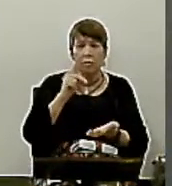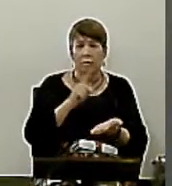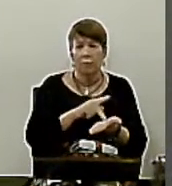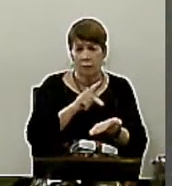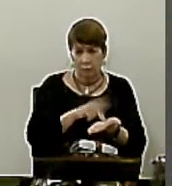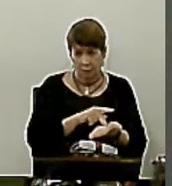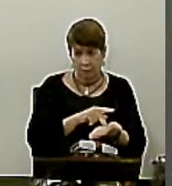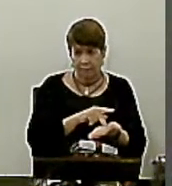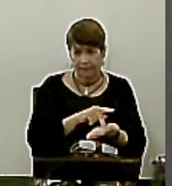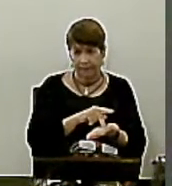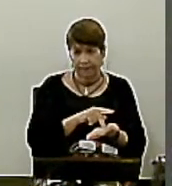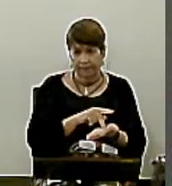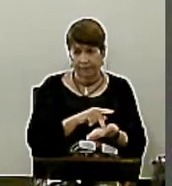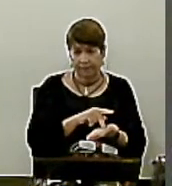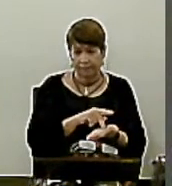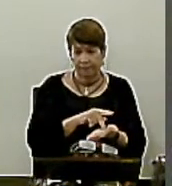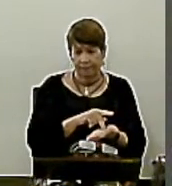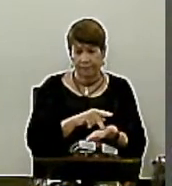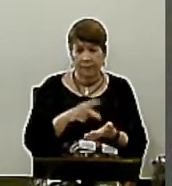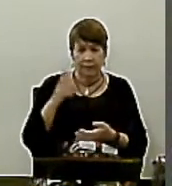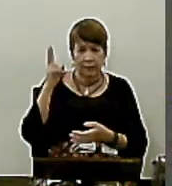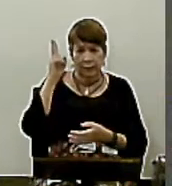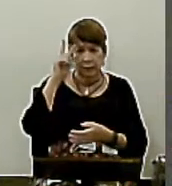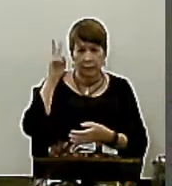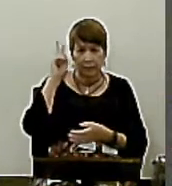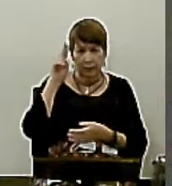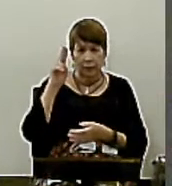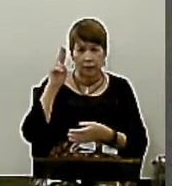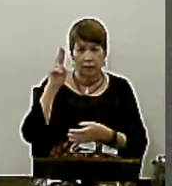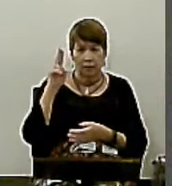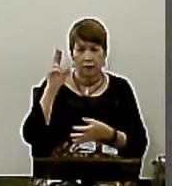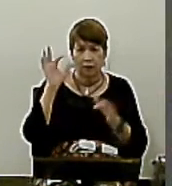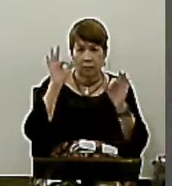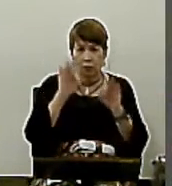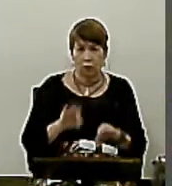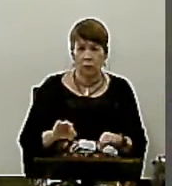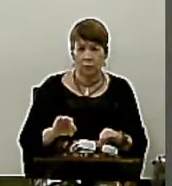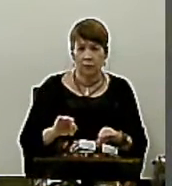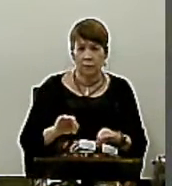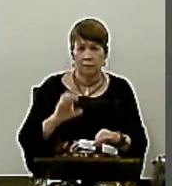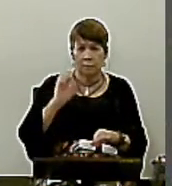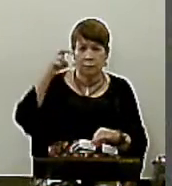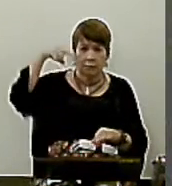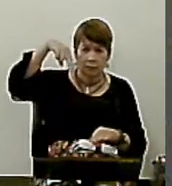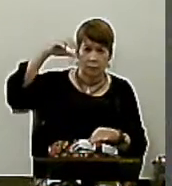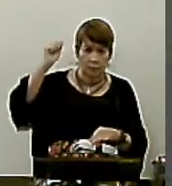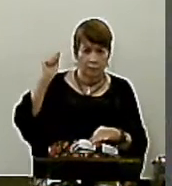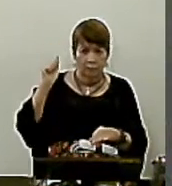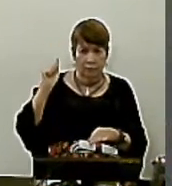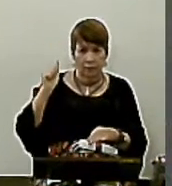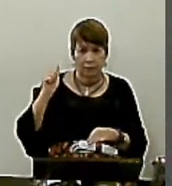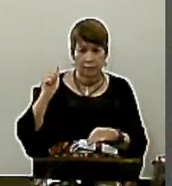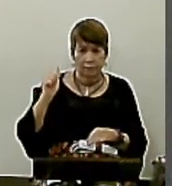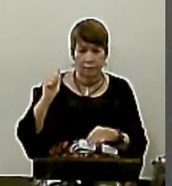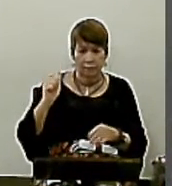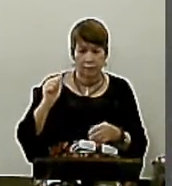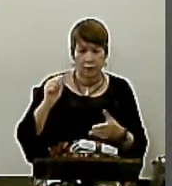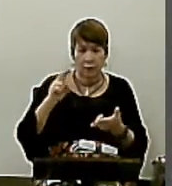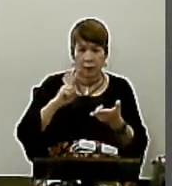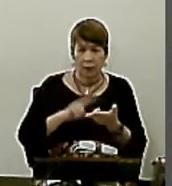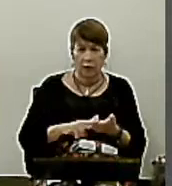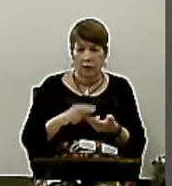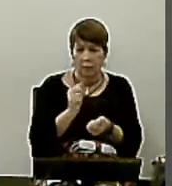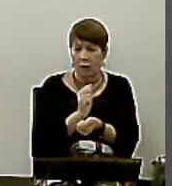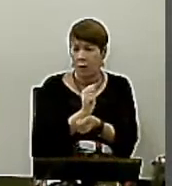Escócia, vai se lembrar que a última cena em que William Wallace depois de ser preso, ele é amarrado a dois